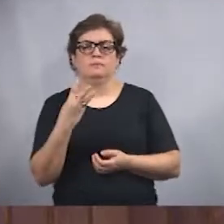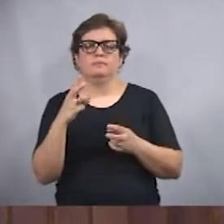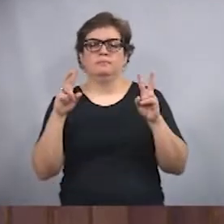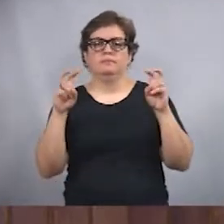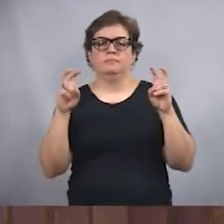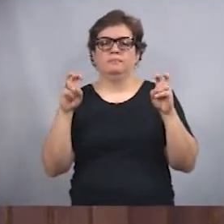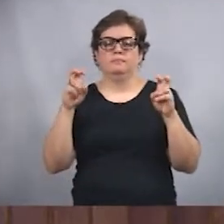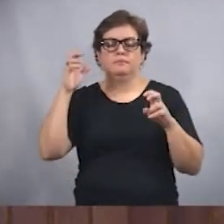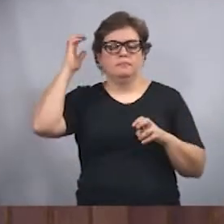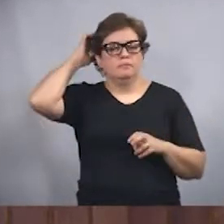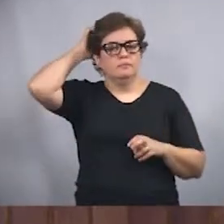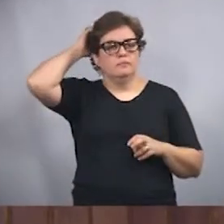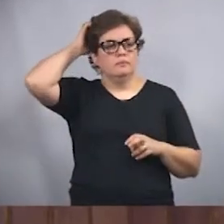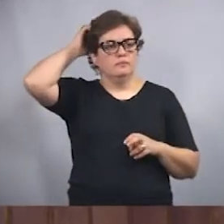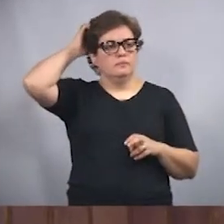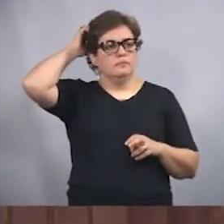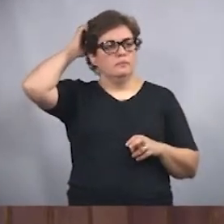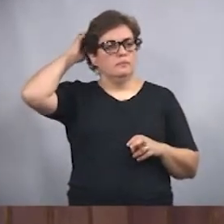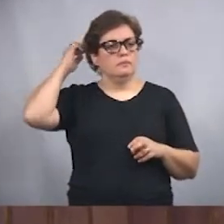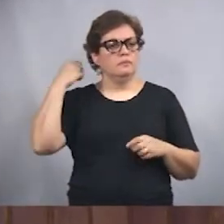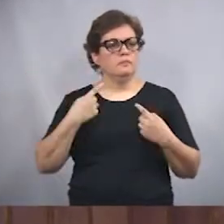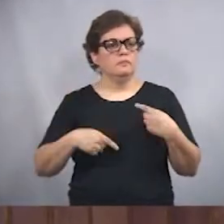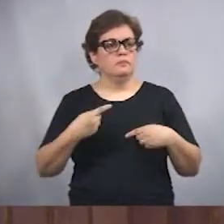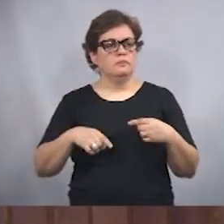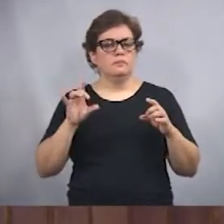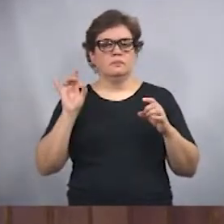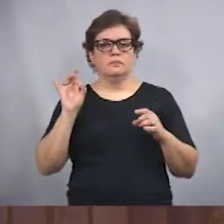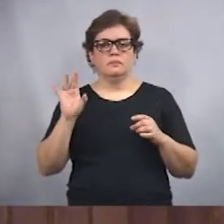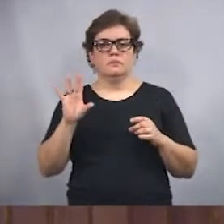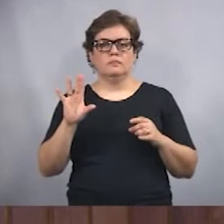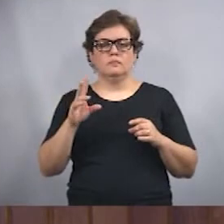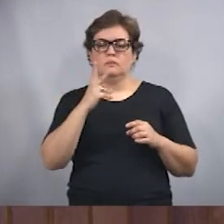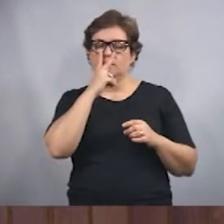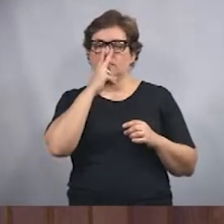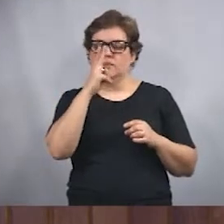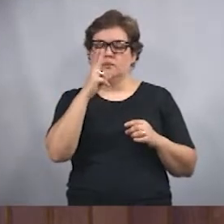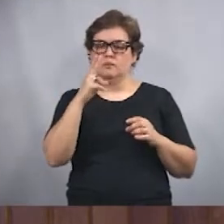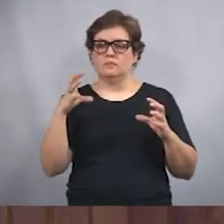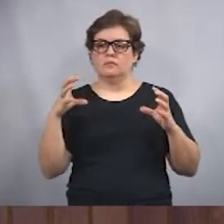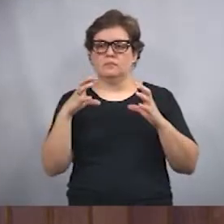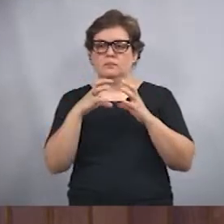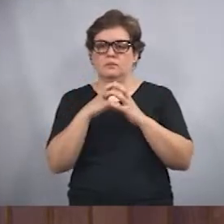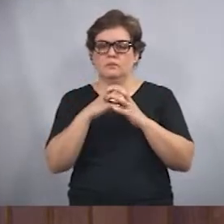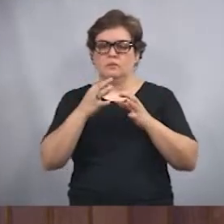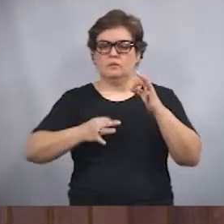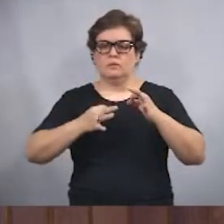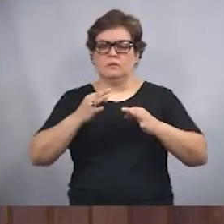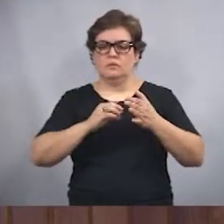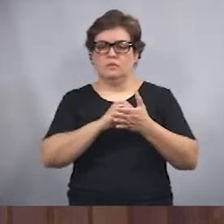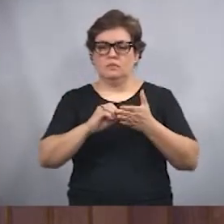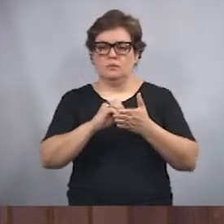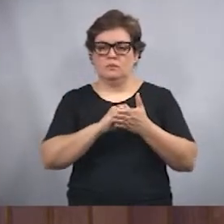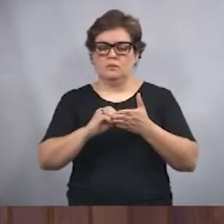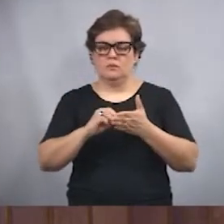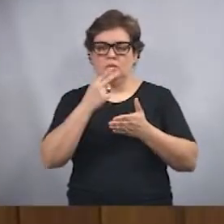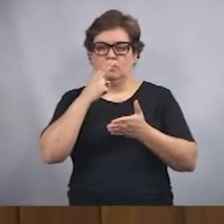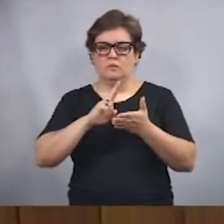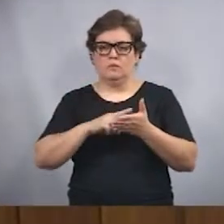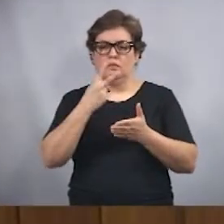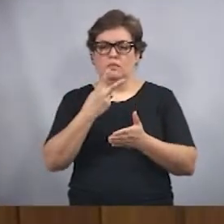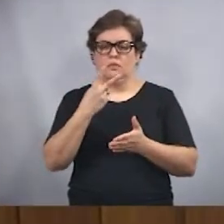dos bens públicos municipais existentes no empreendimento Esmeralda Residência 2, a Associação dos